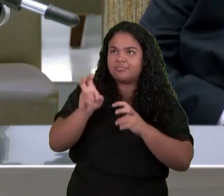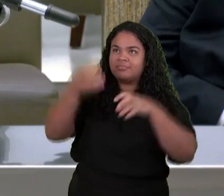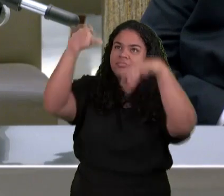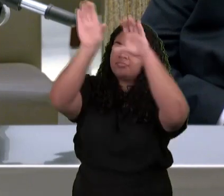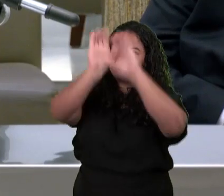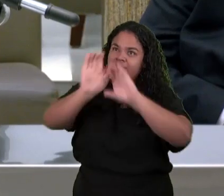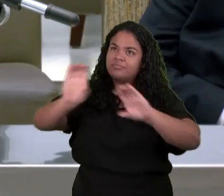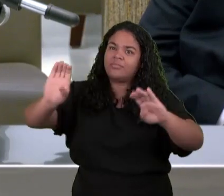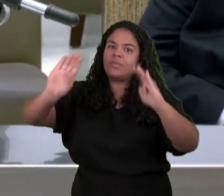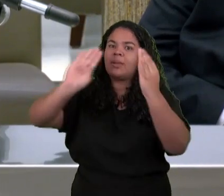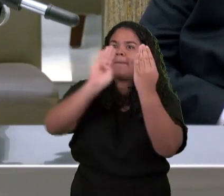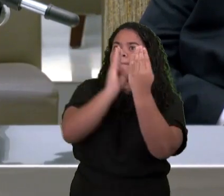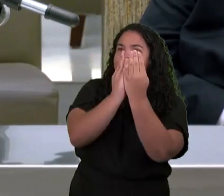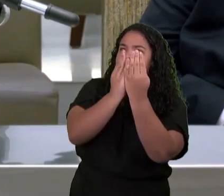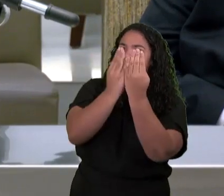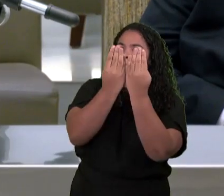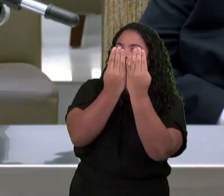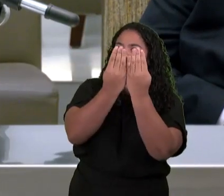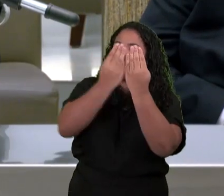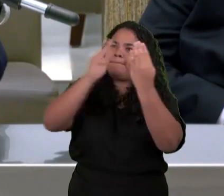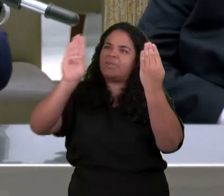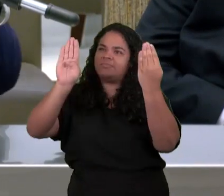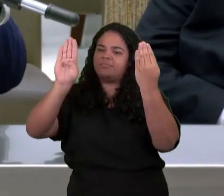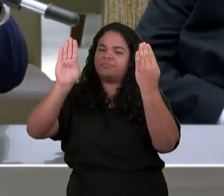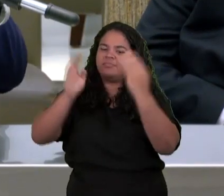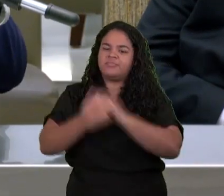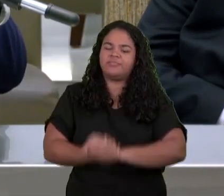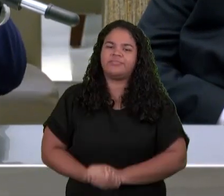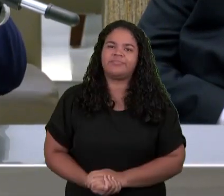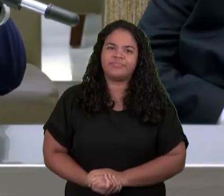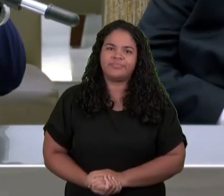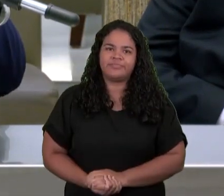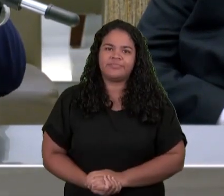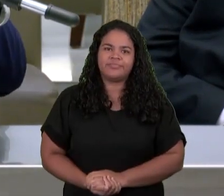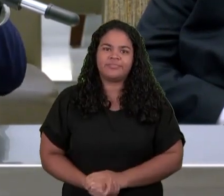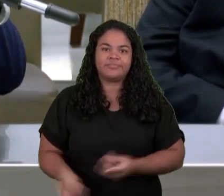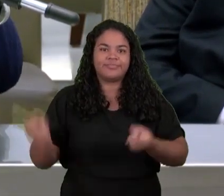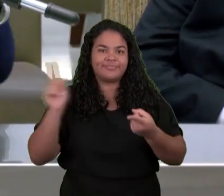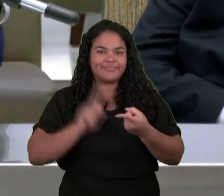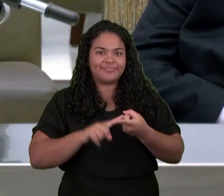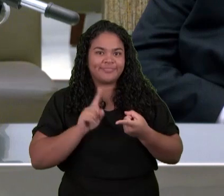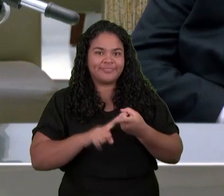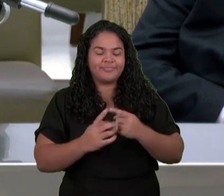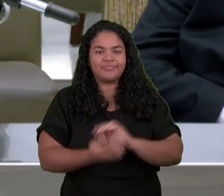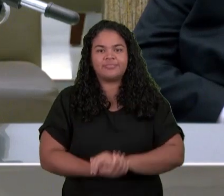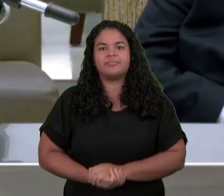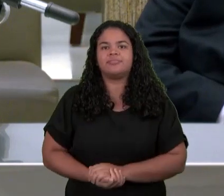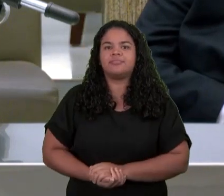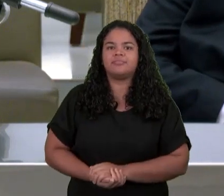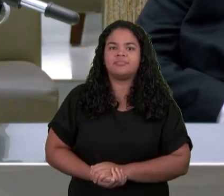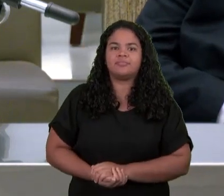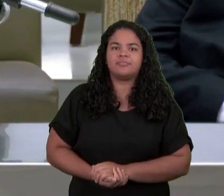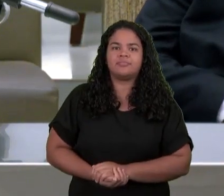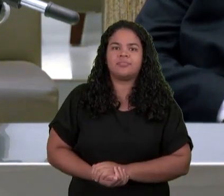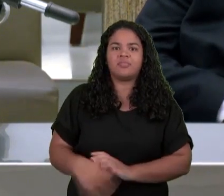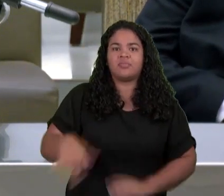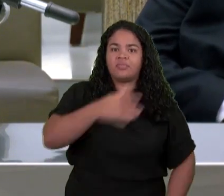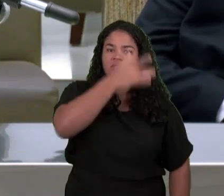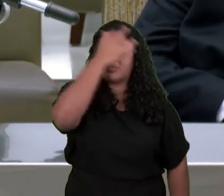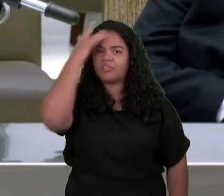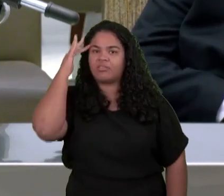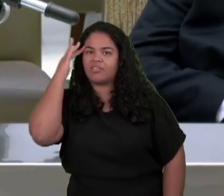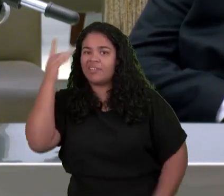aberta Em segundo lugar, diz E a primeira voz Que como de